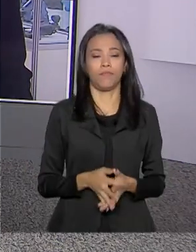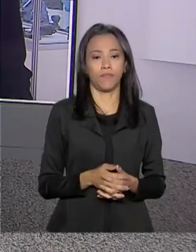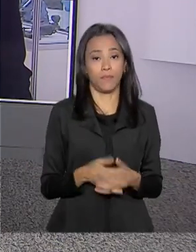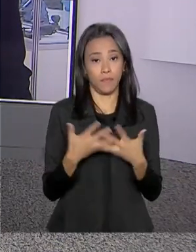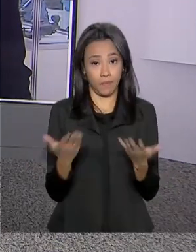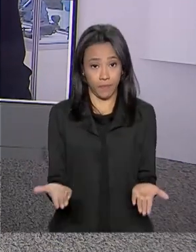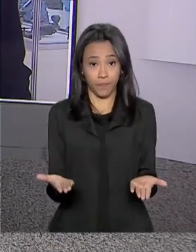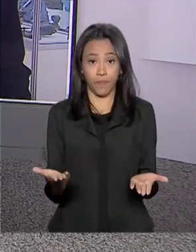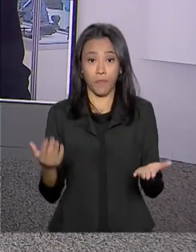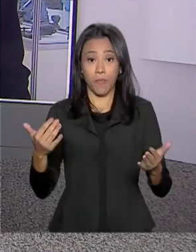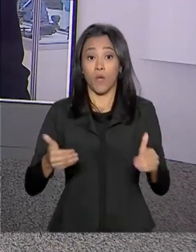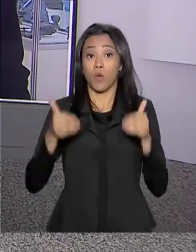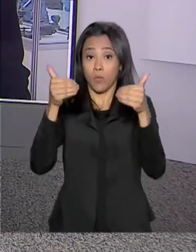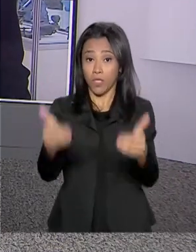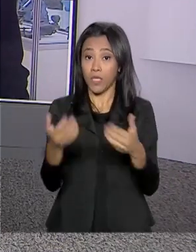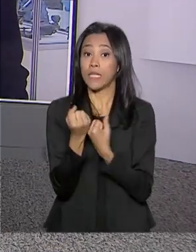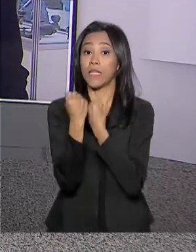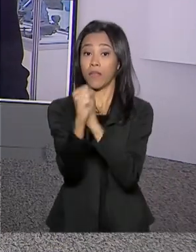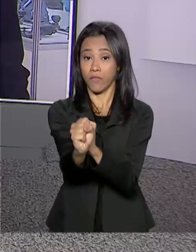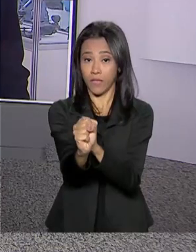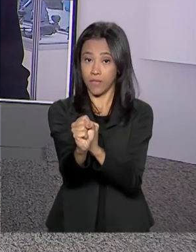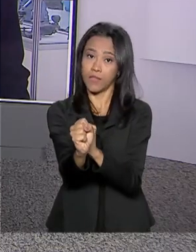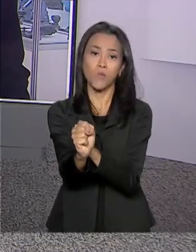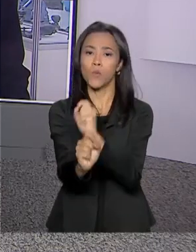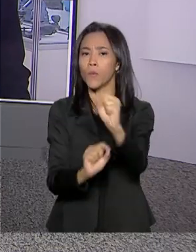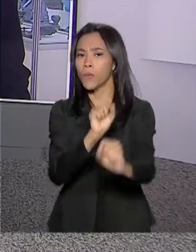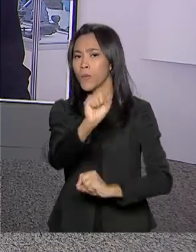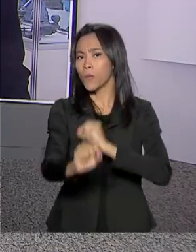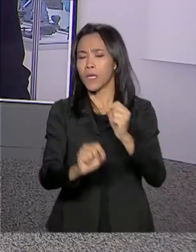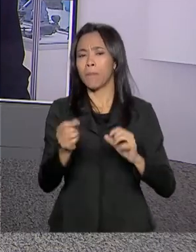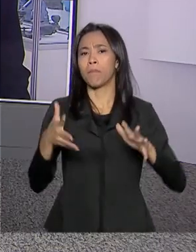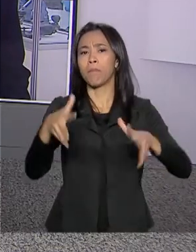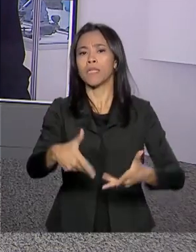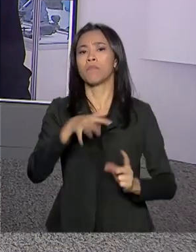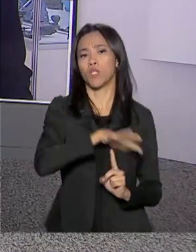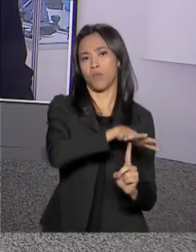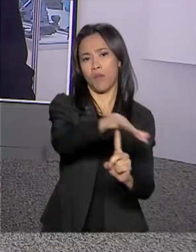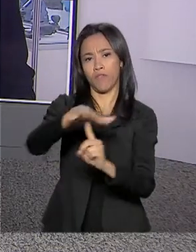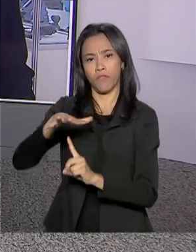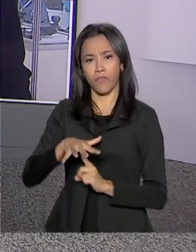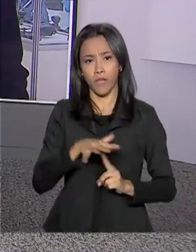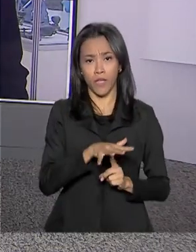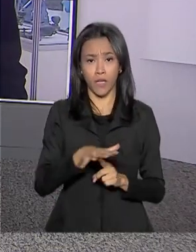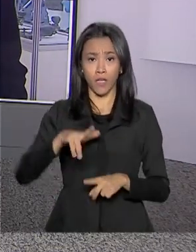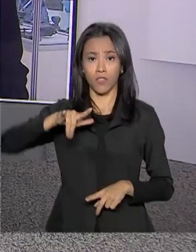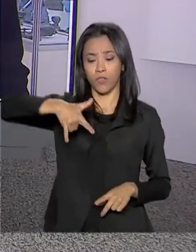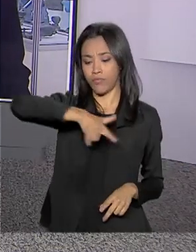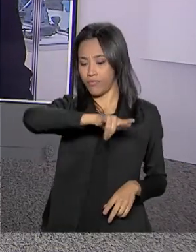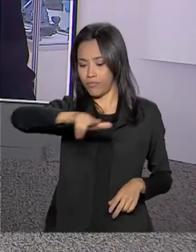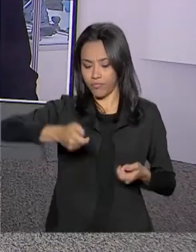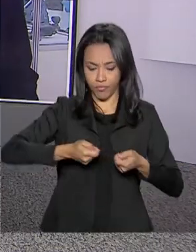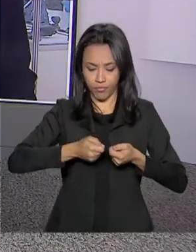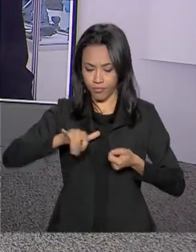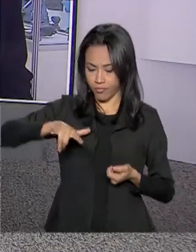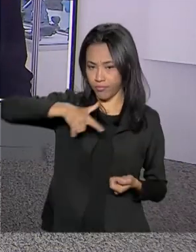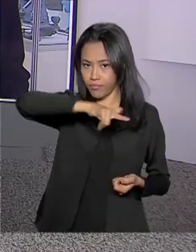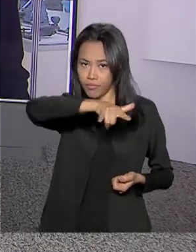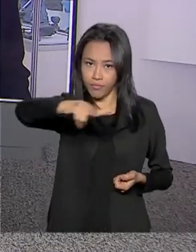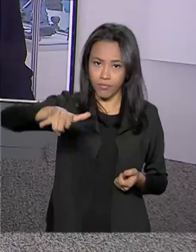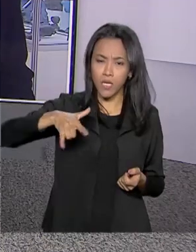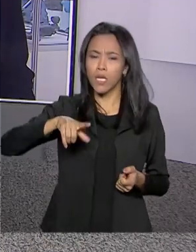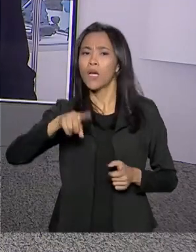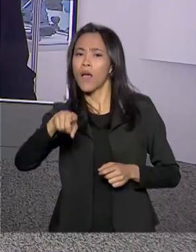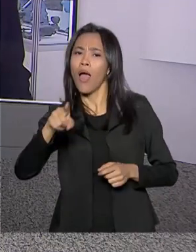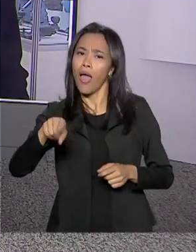Bom, o Ministério da Defesa participa de uma feira de drones em São Paulo. Vai ter um stand para tirar dúvida dos usuários